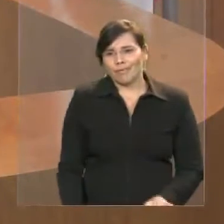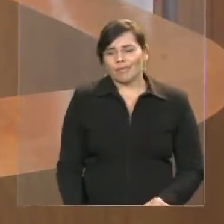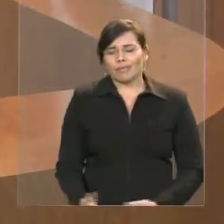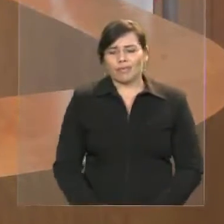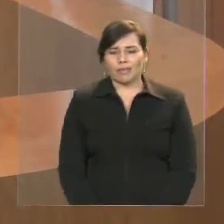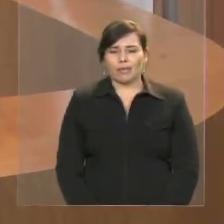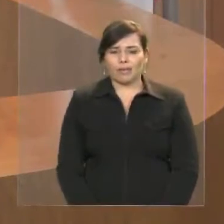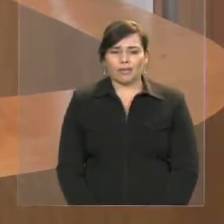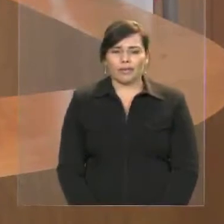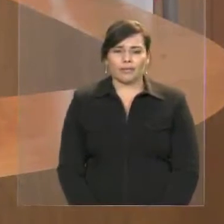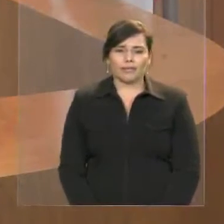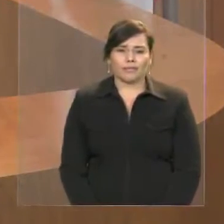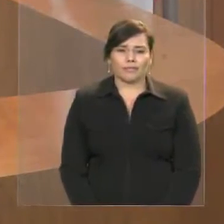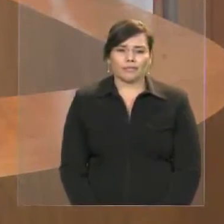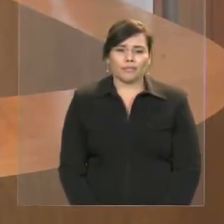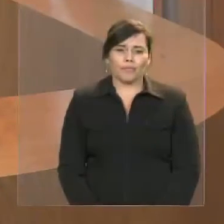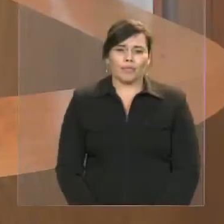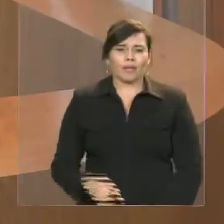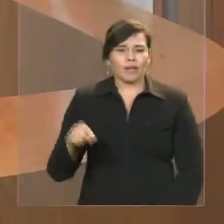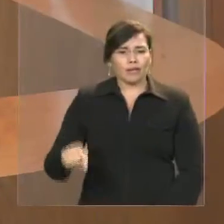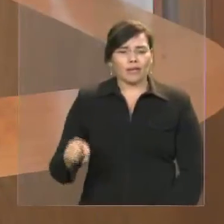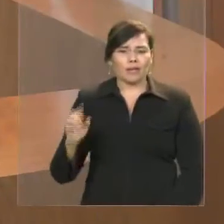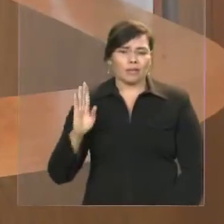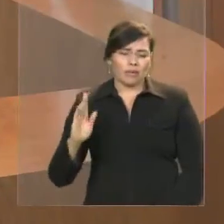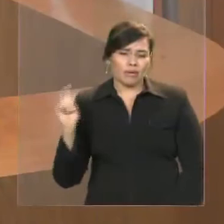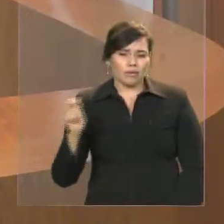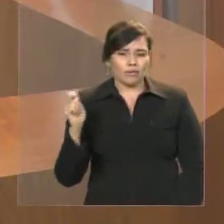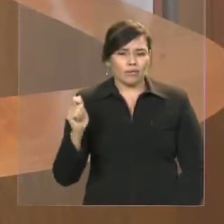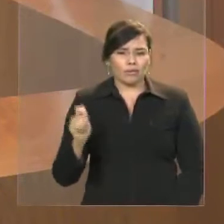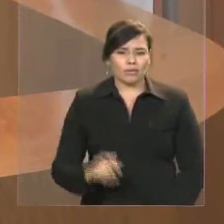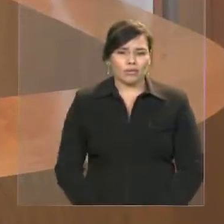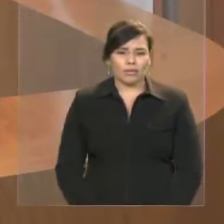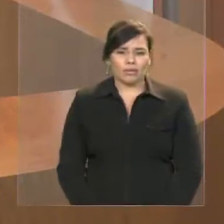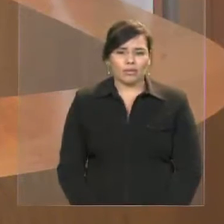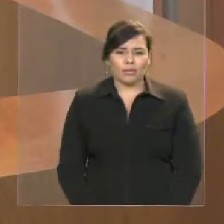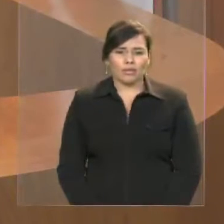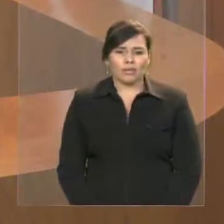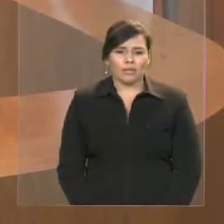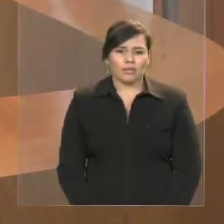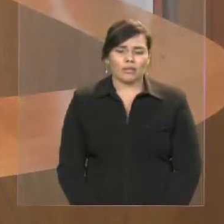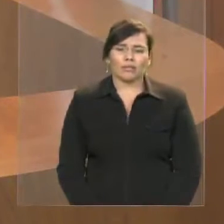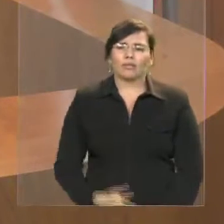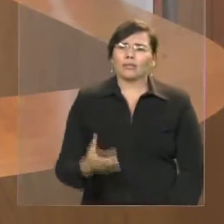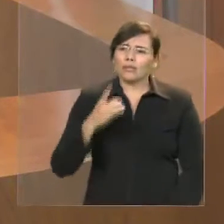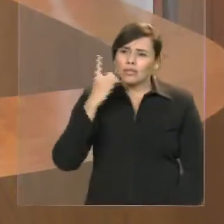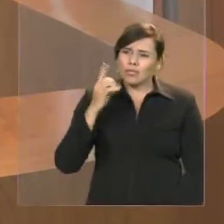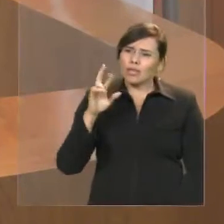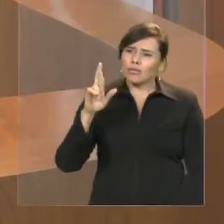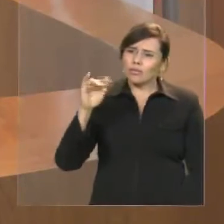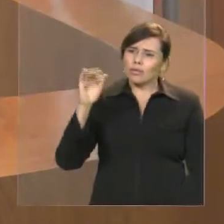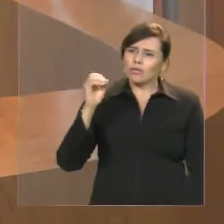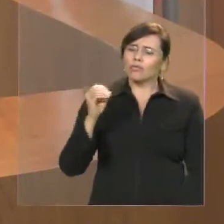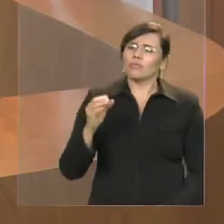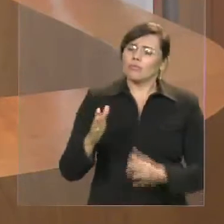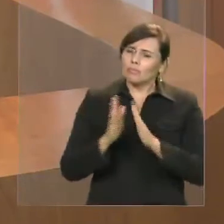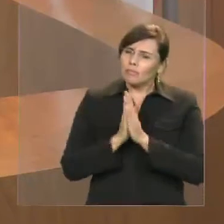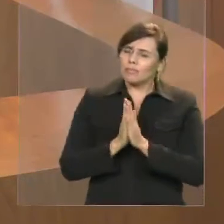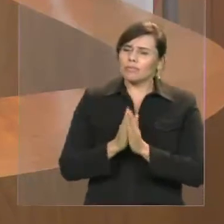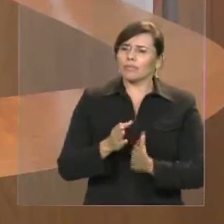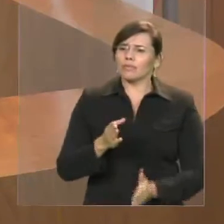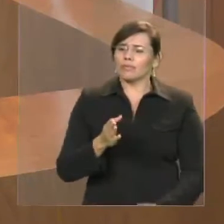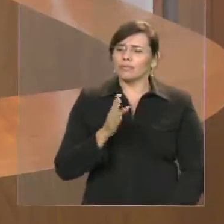Eric Costa colocou para a Barra do Corda, Deputado Rico, por favor, se não tem direito à paz. E que continua levando.